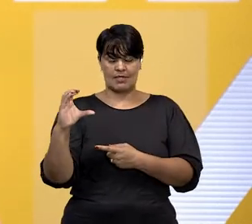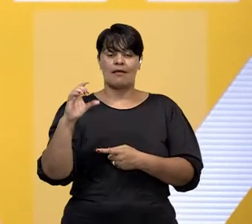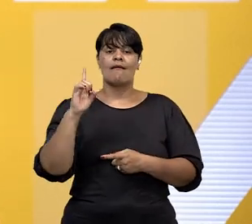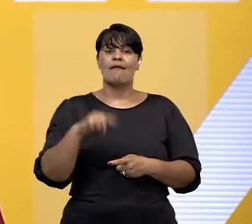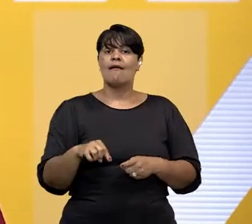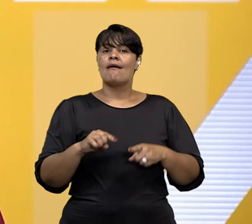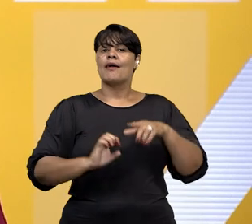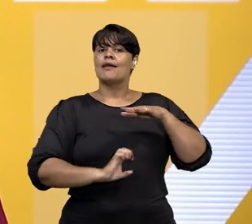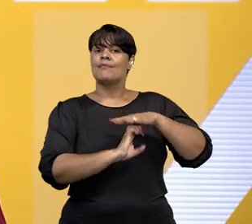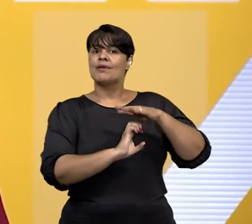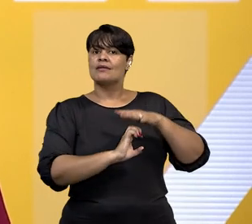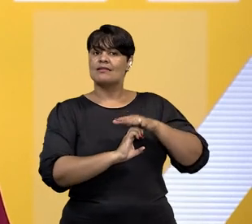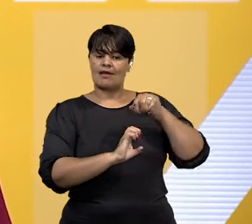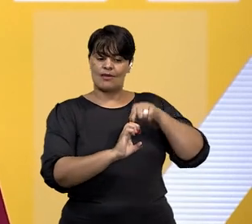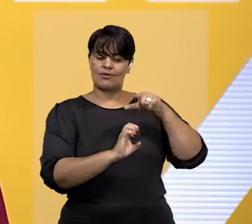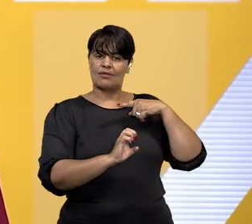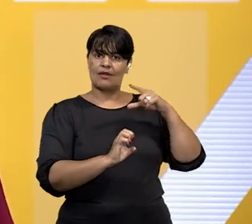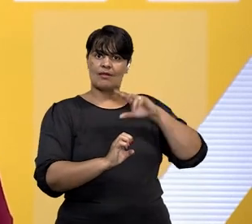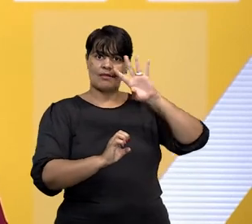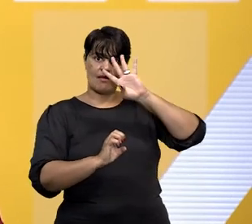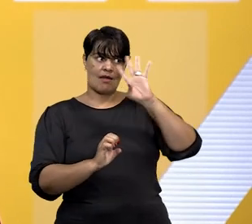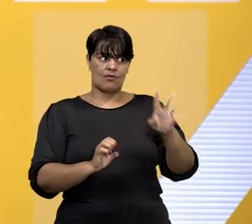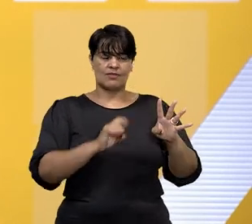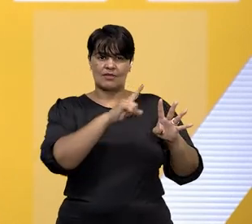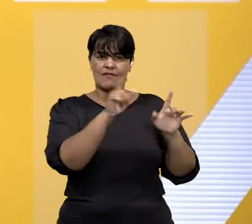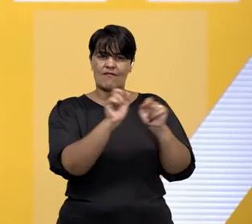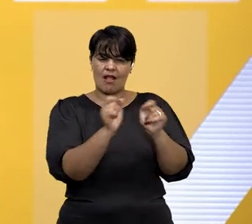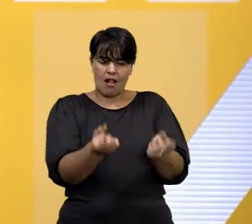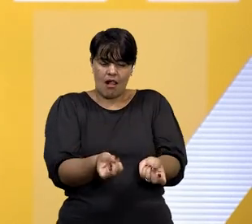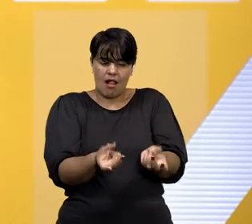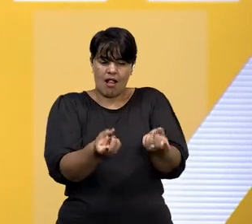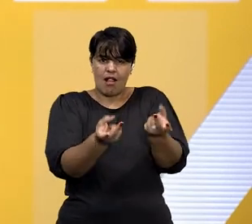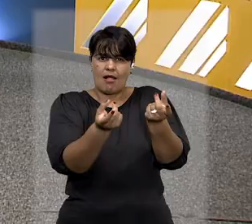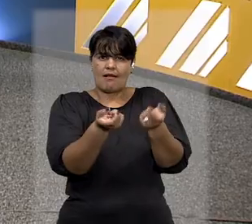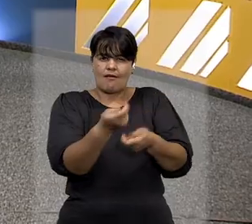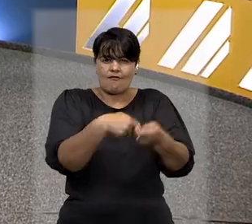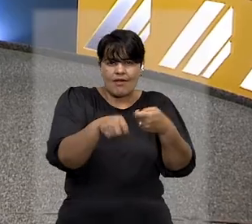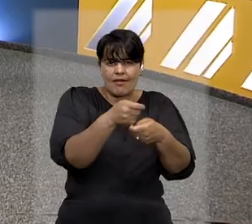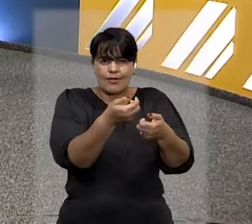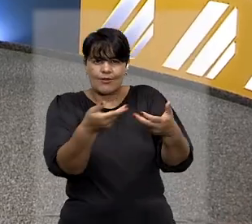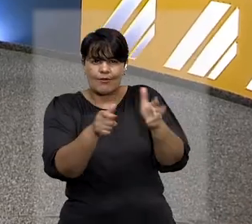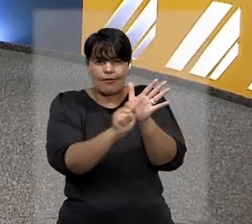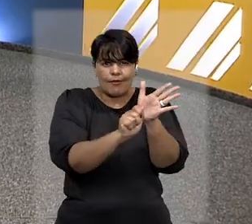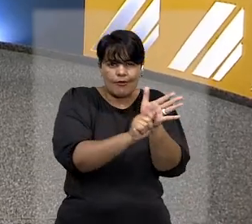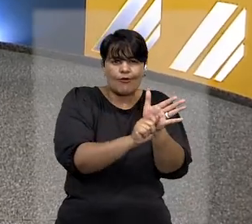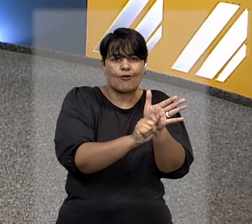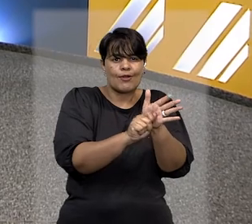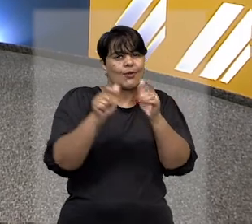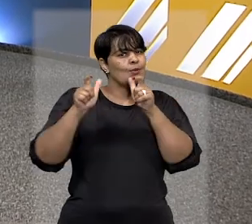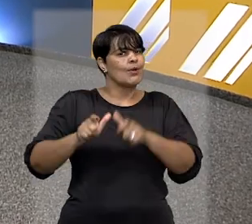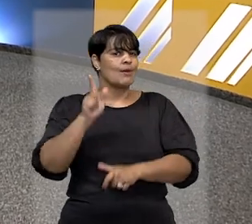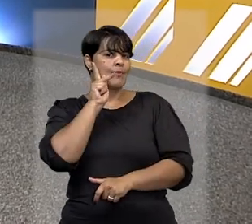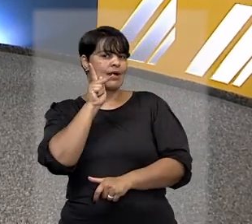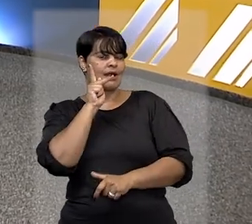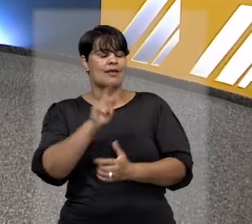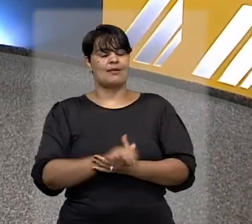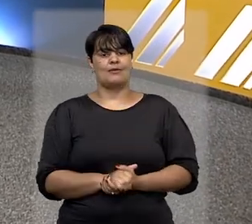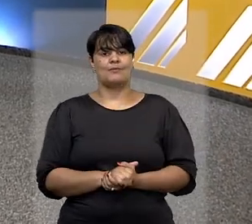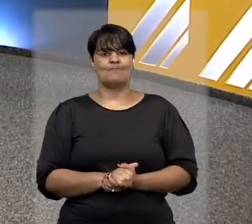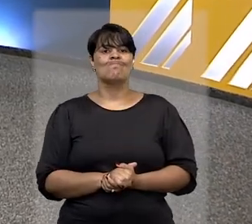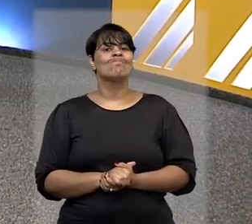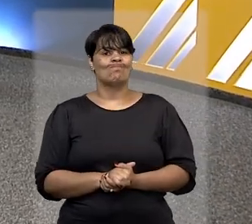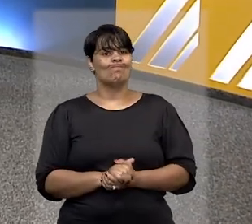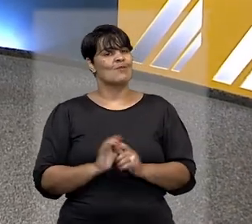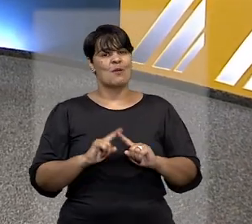empresário acusado de atuar como traficante de drogas na Paraíba. Ele também teve o pedido de liberdade